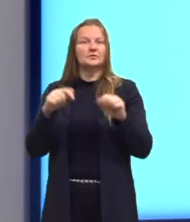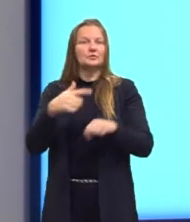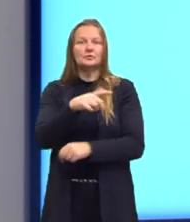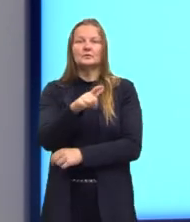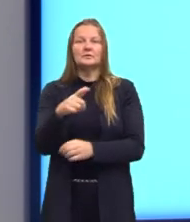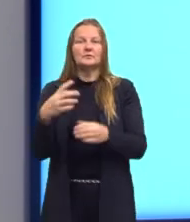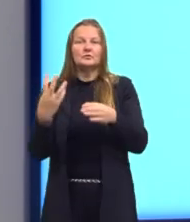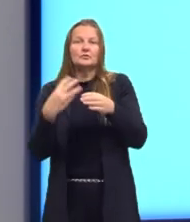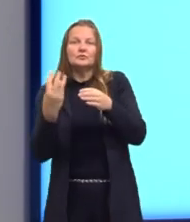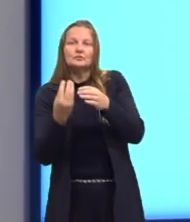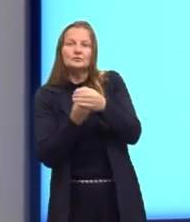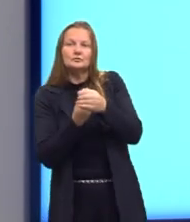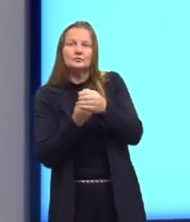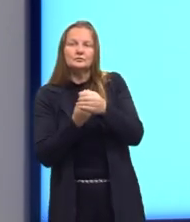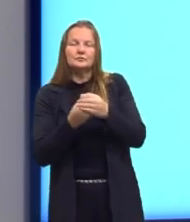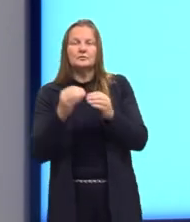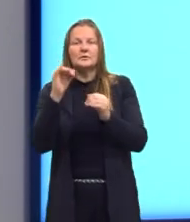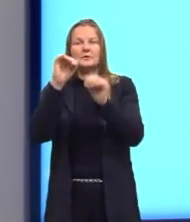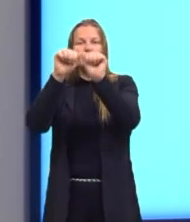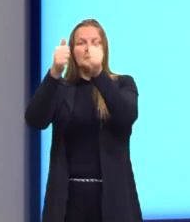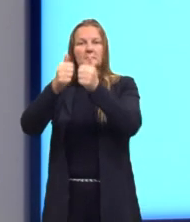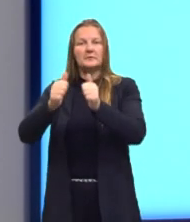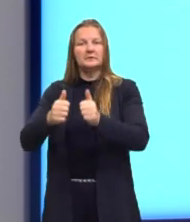faz parte do conjunto imagem.